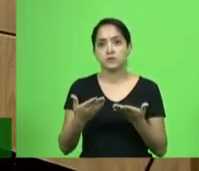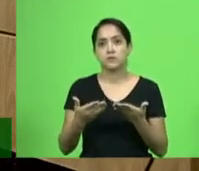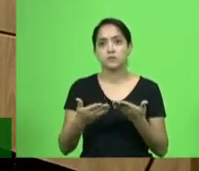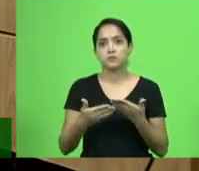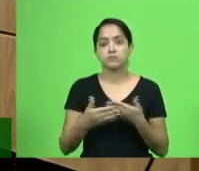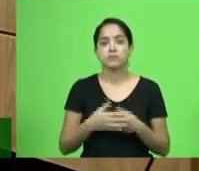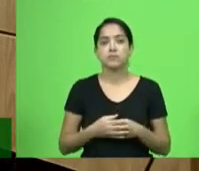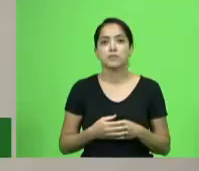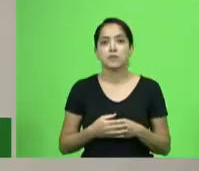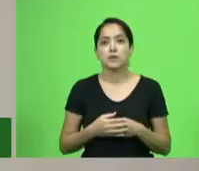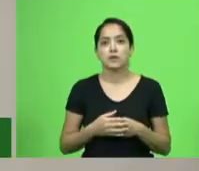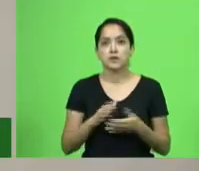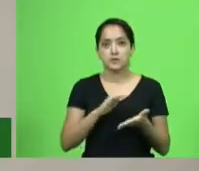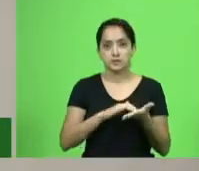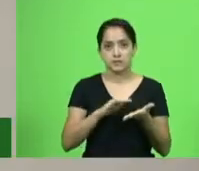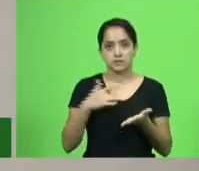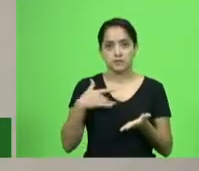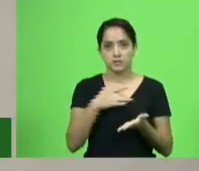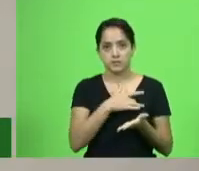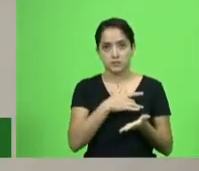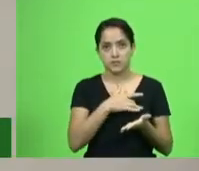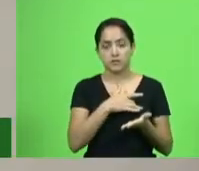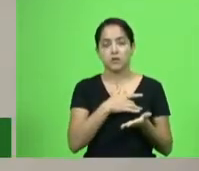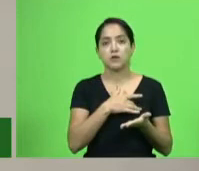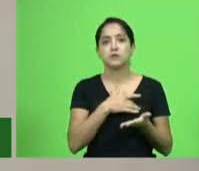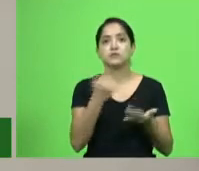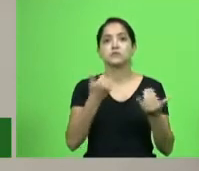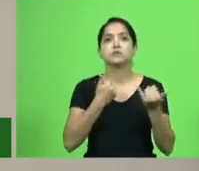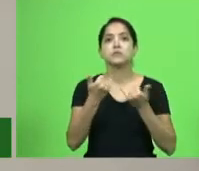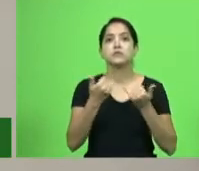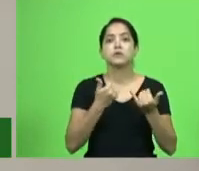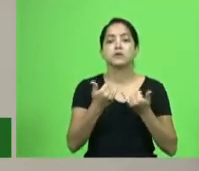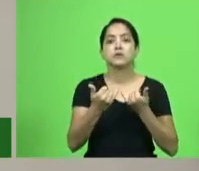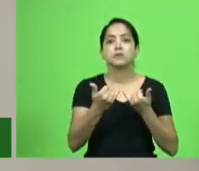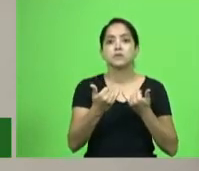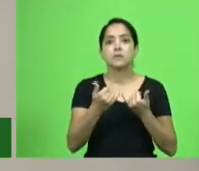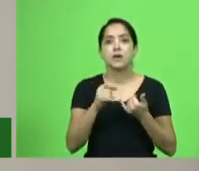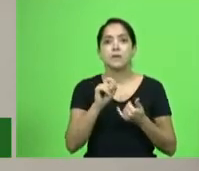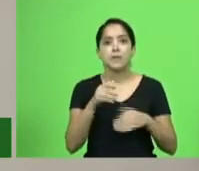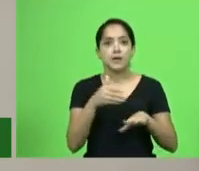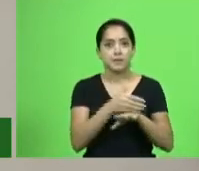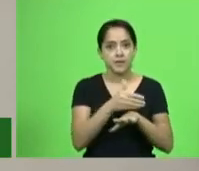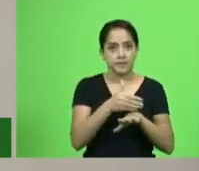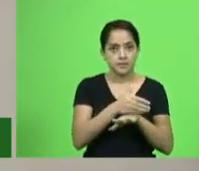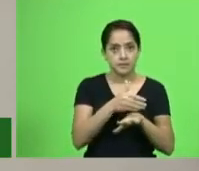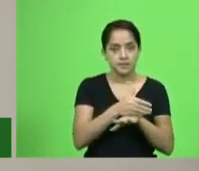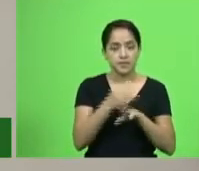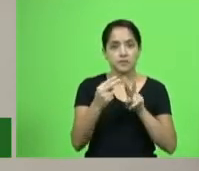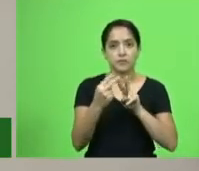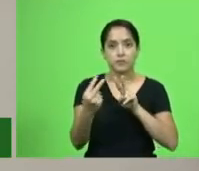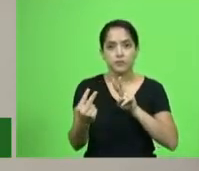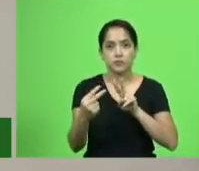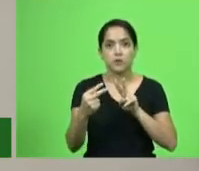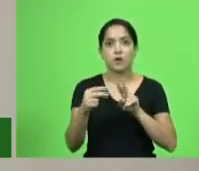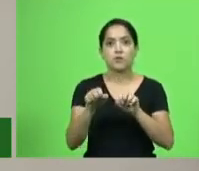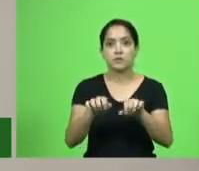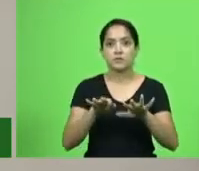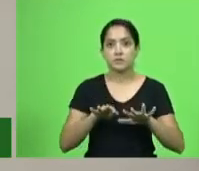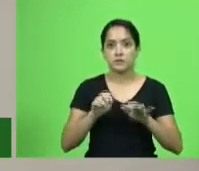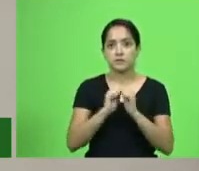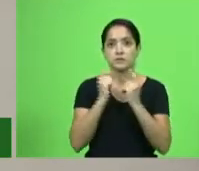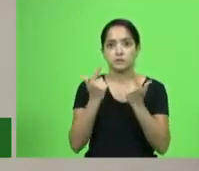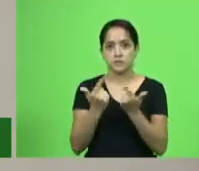Convocando o secretário de Saúde do Estado de Santa Catarina, senhor André Mota Ribeiro, para participar virtual em sessão da Assembleia Legislativa, para prestar